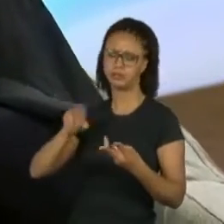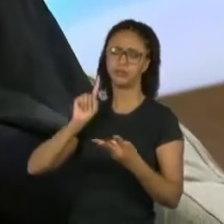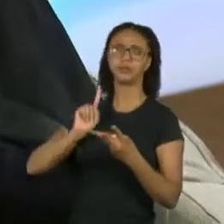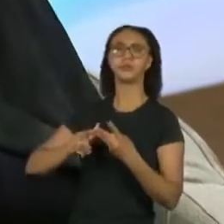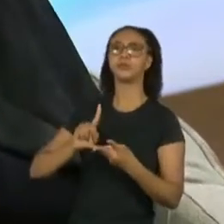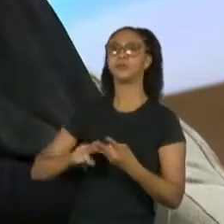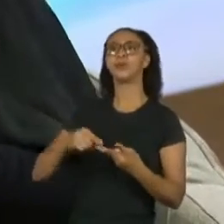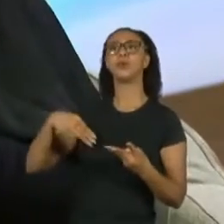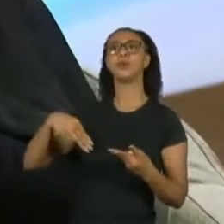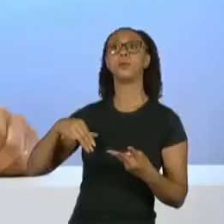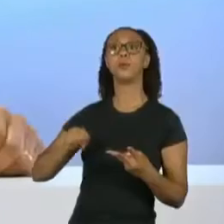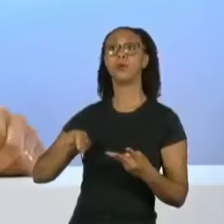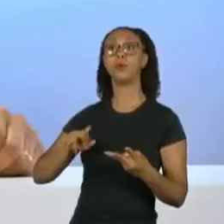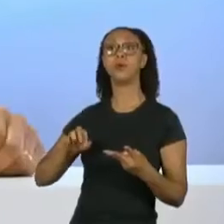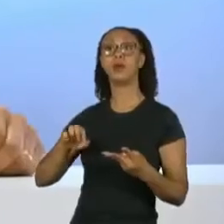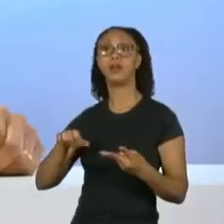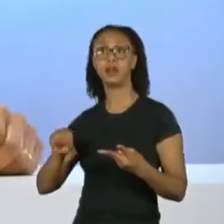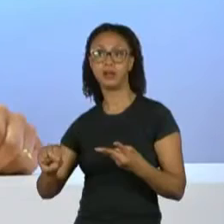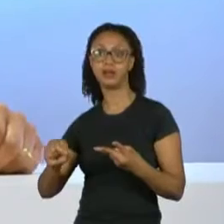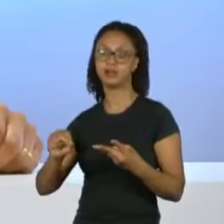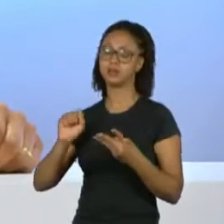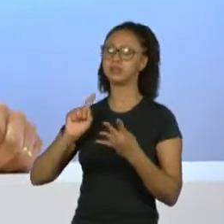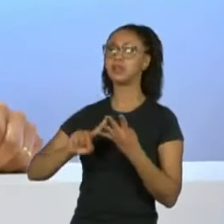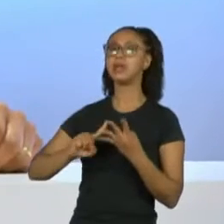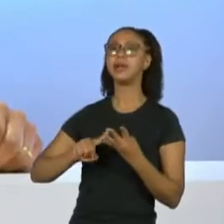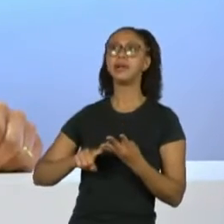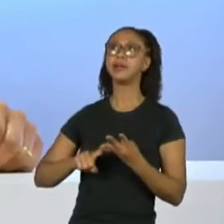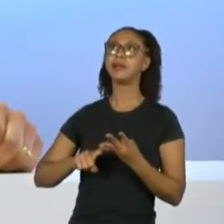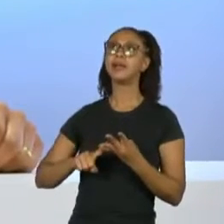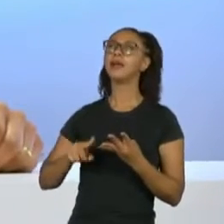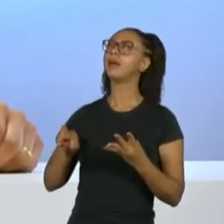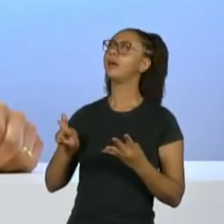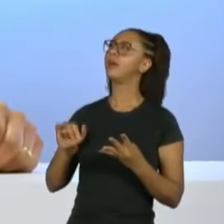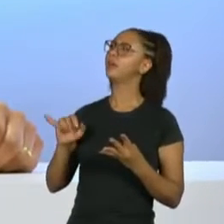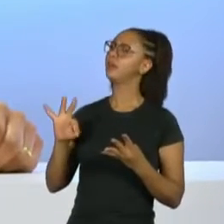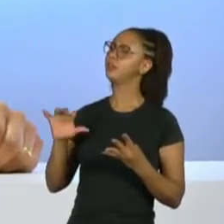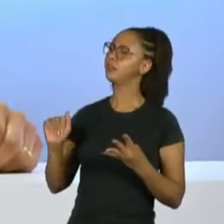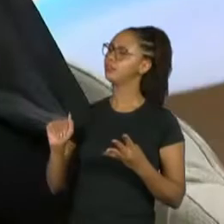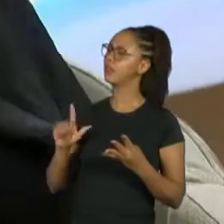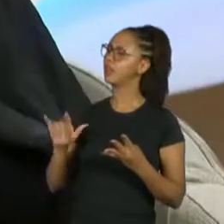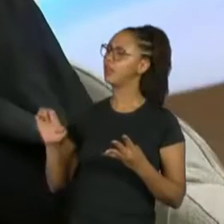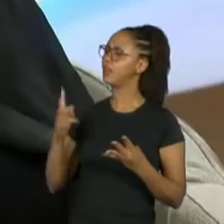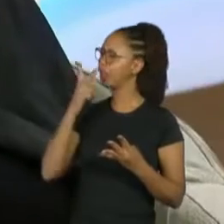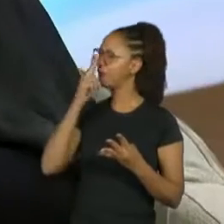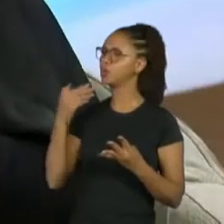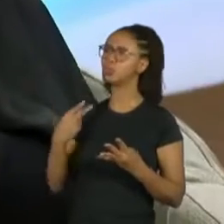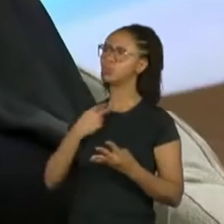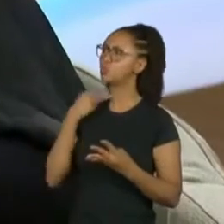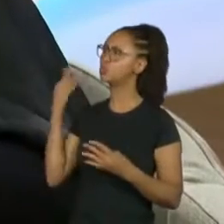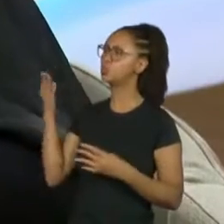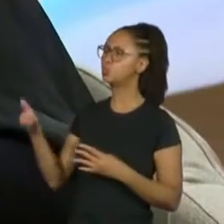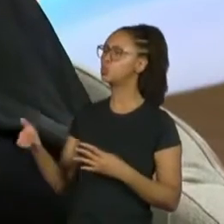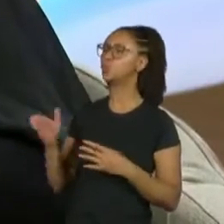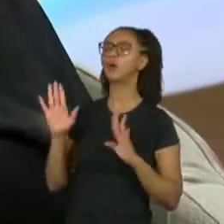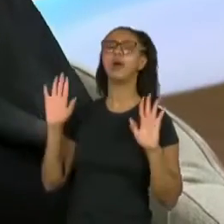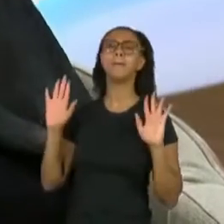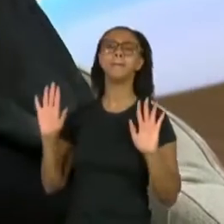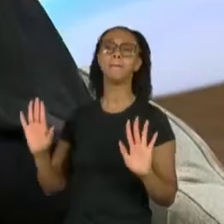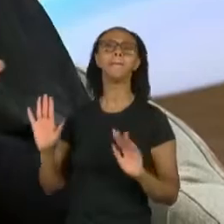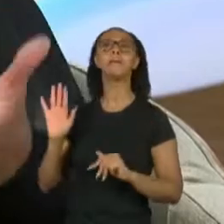Moraes Moreira. A Rita ali, acho que ela não pôde, a Rita não pôde ir, mas